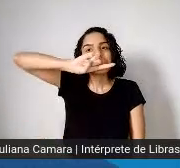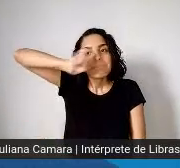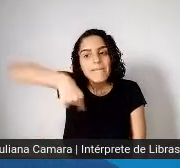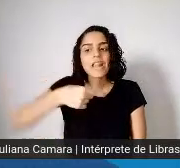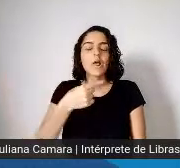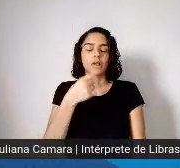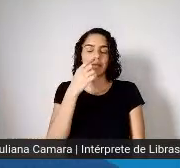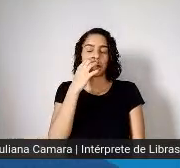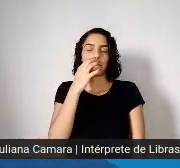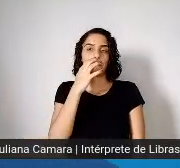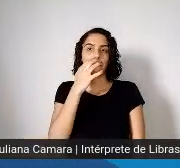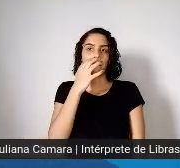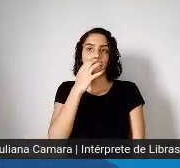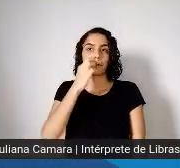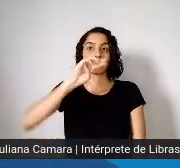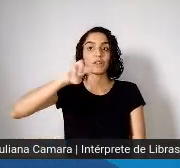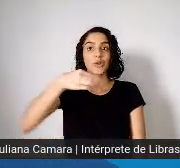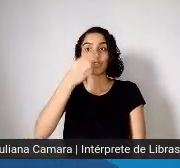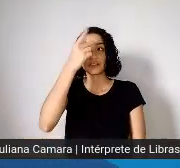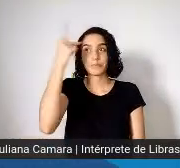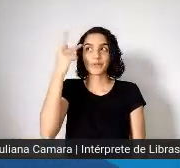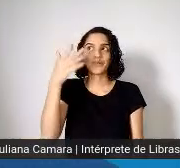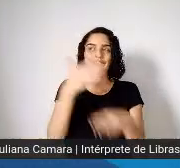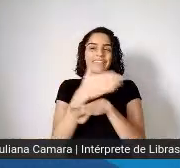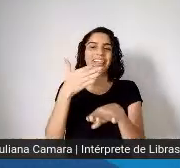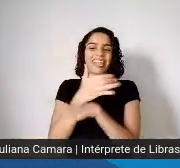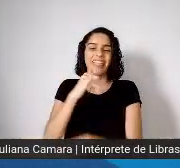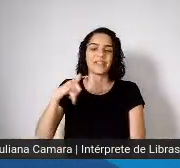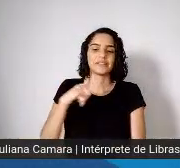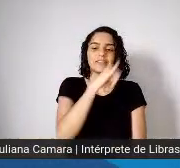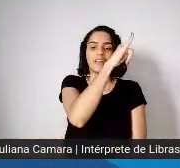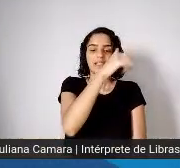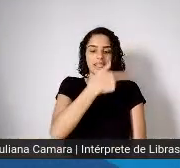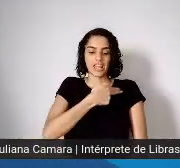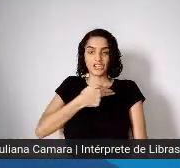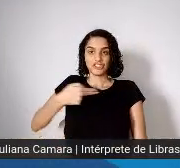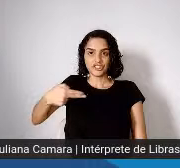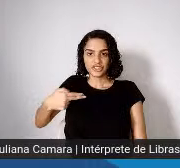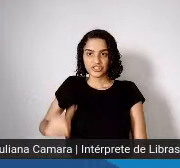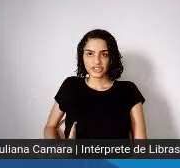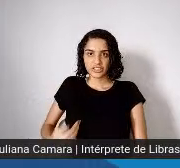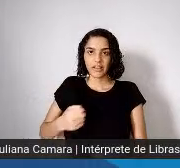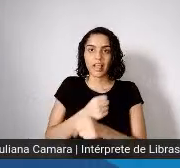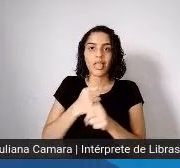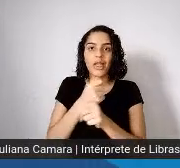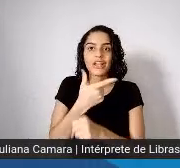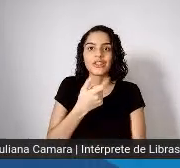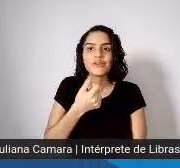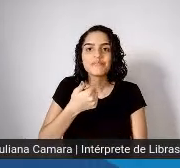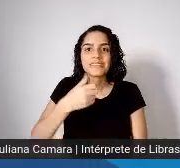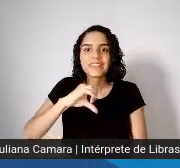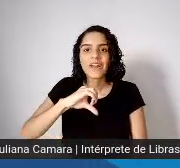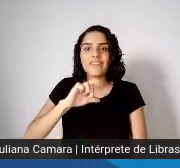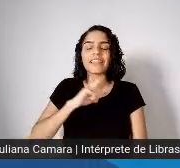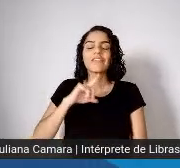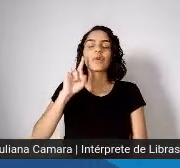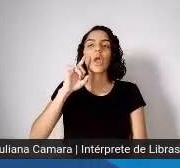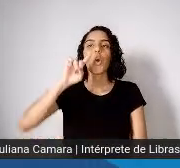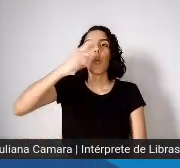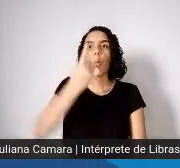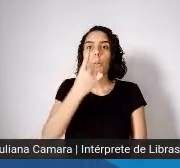Na China, em 2019, 1,9 bilhão de pessoas se deslocaram por via